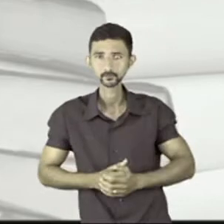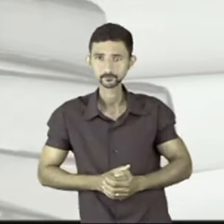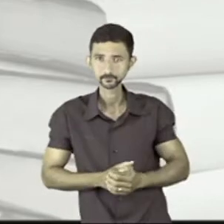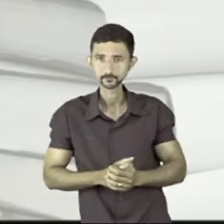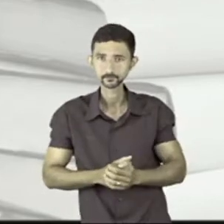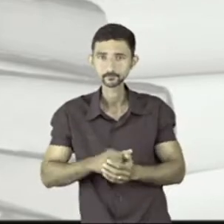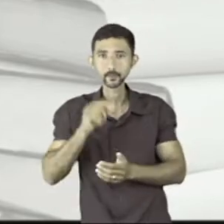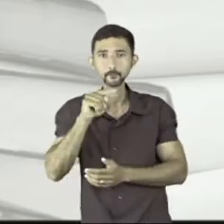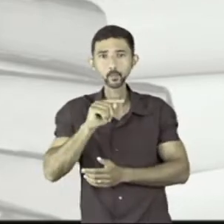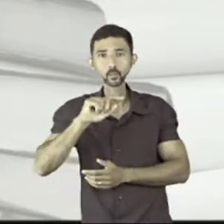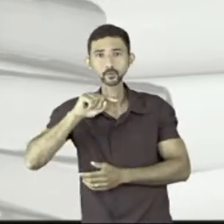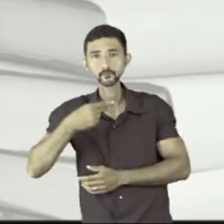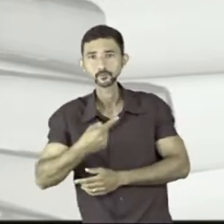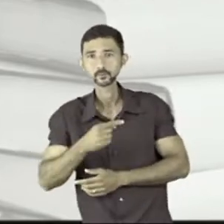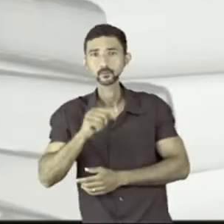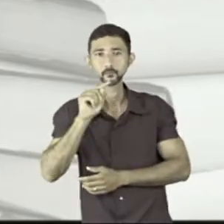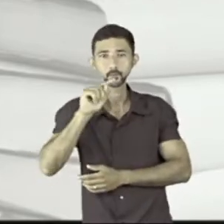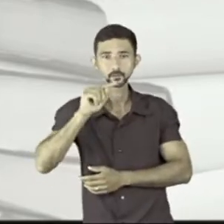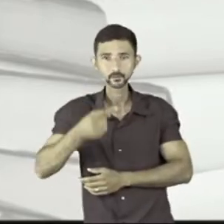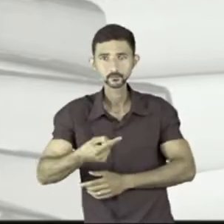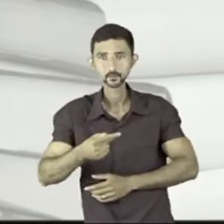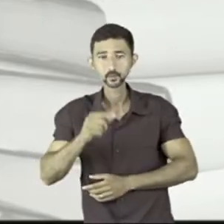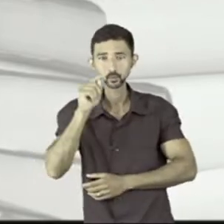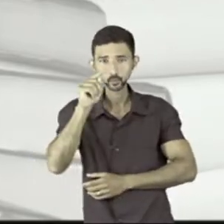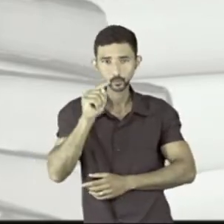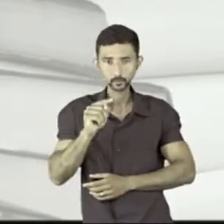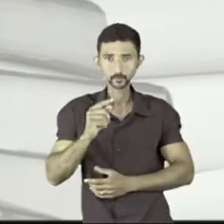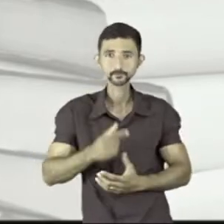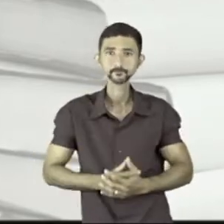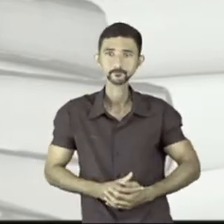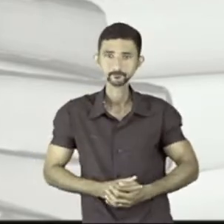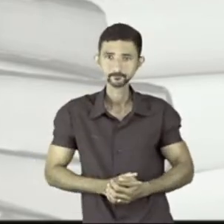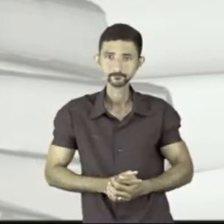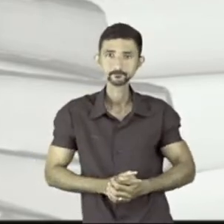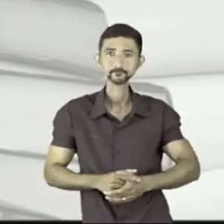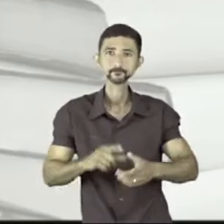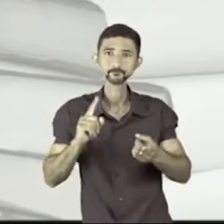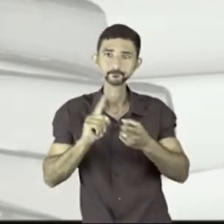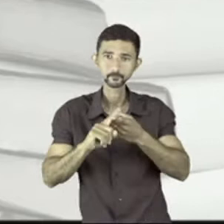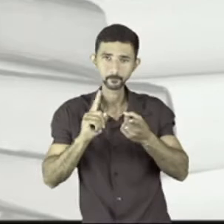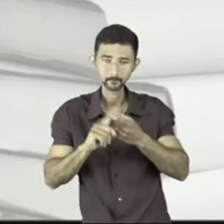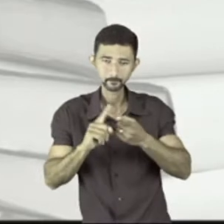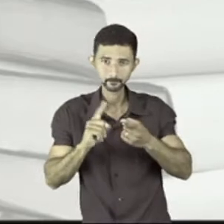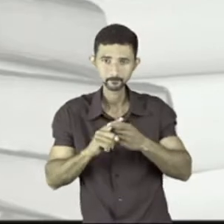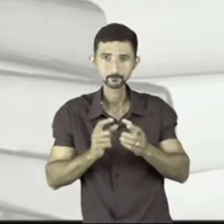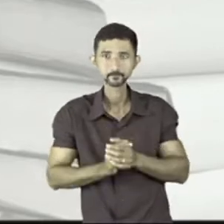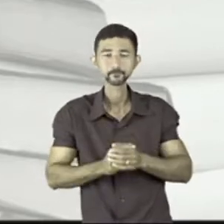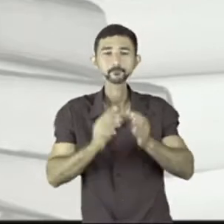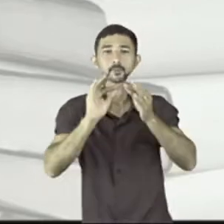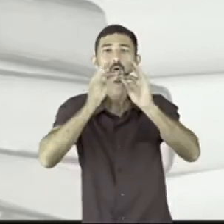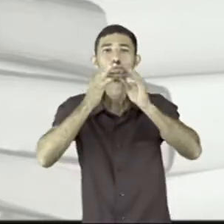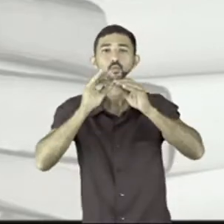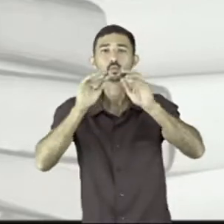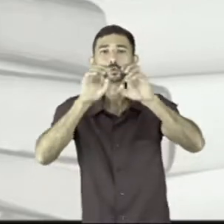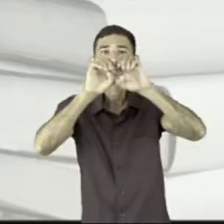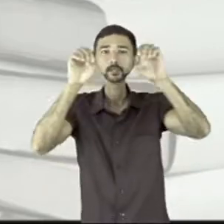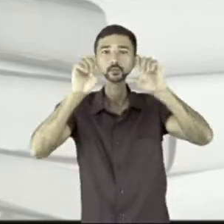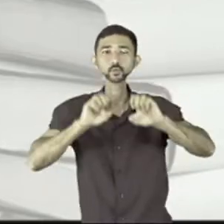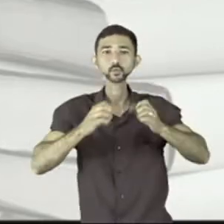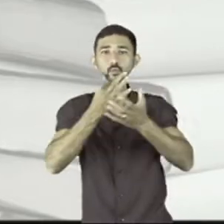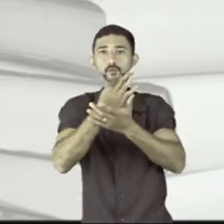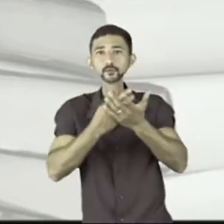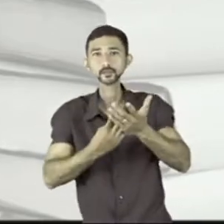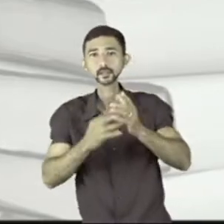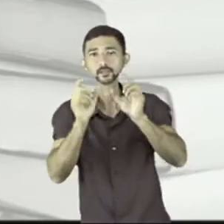ponto, a vírgula, o ponto e vírgula e os dois pontos. Além disso, nós vamos falar da estrutura do texto e do que